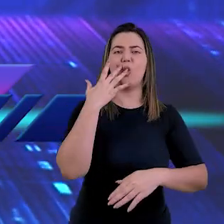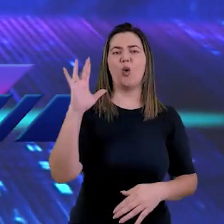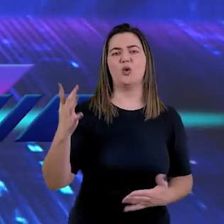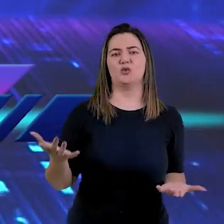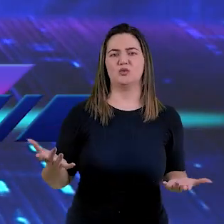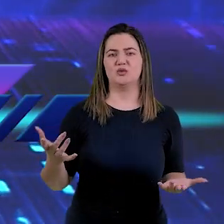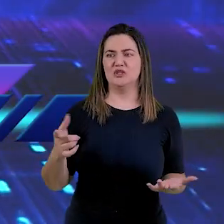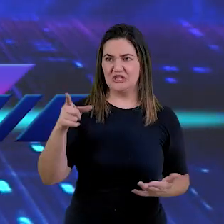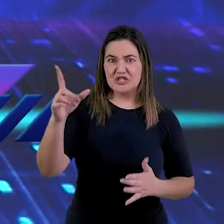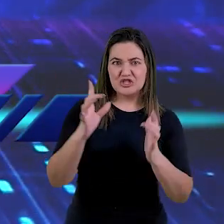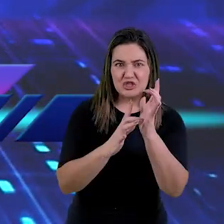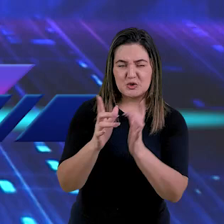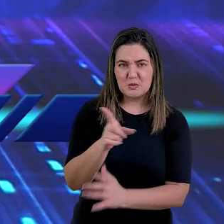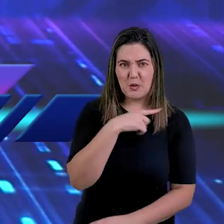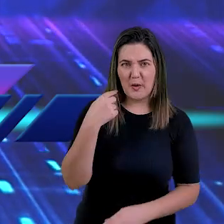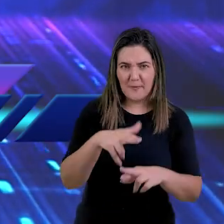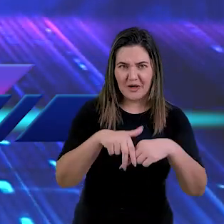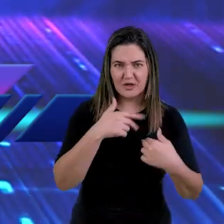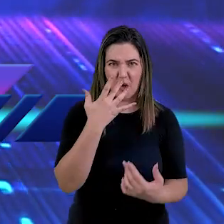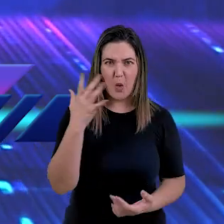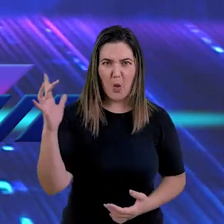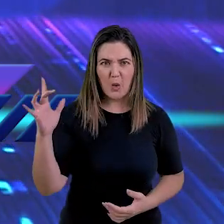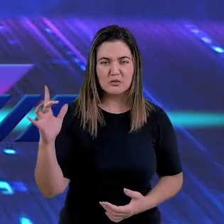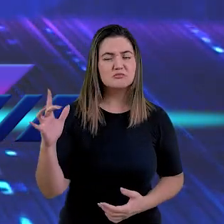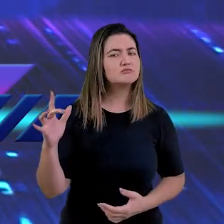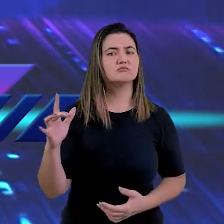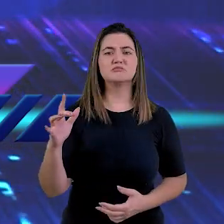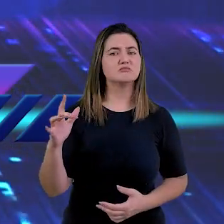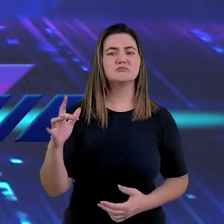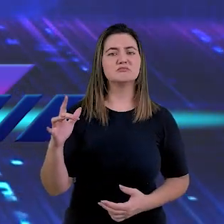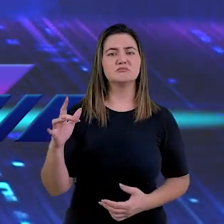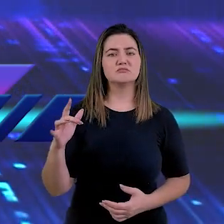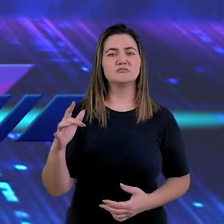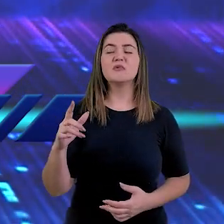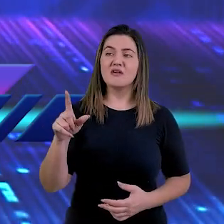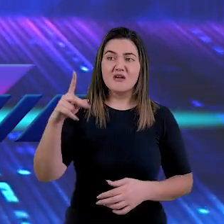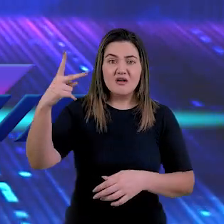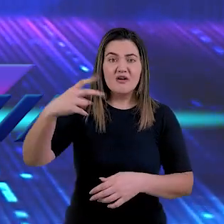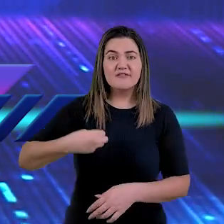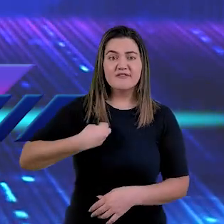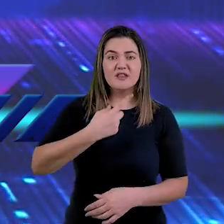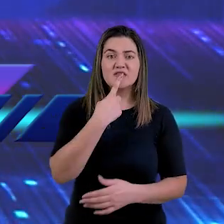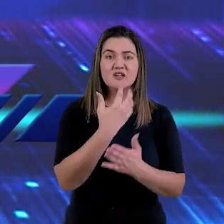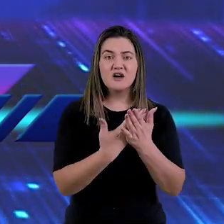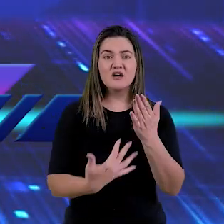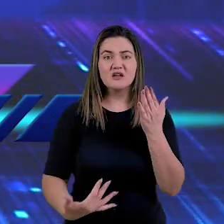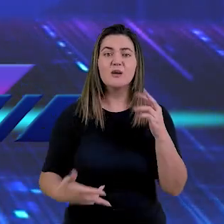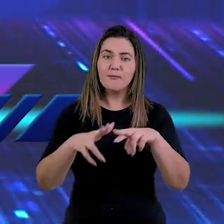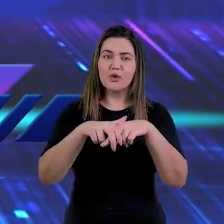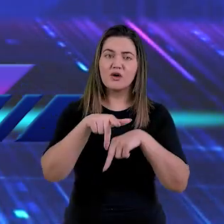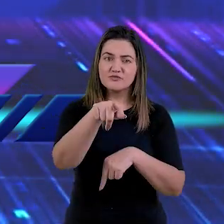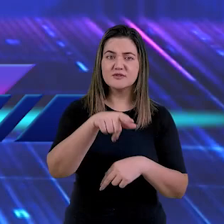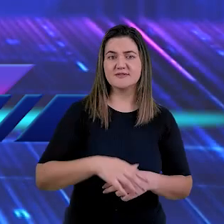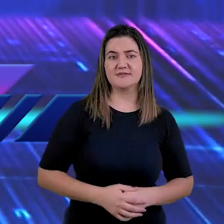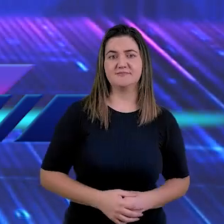O preço que Jesus pagou não foi ouro. Foi muito maior do que ouro. Foi a sua própria vida.